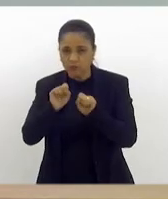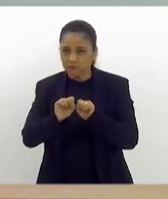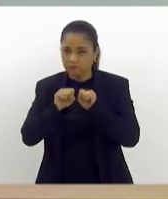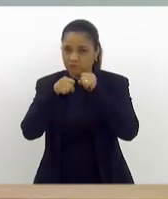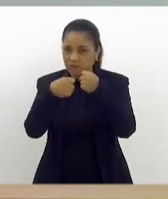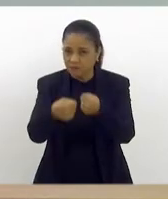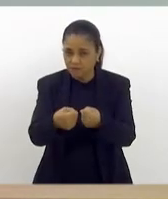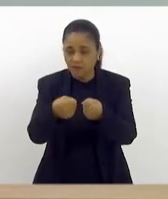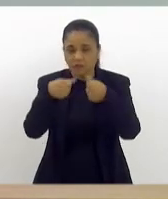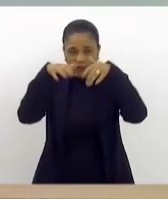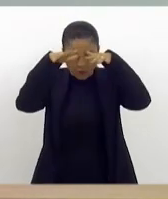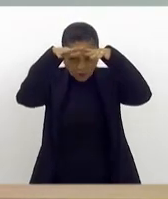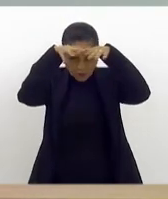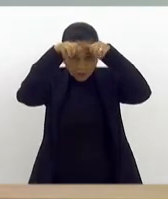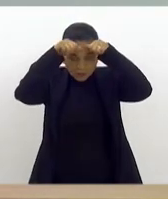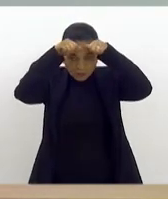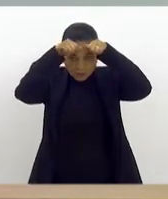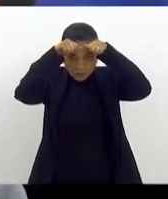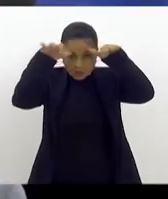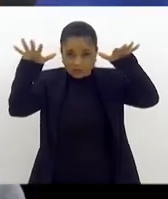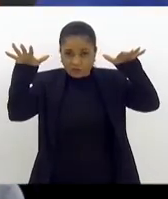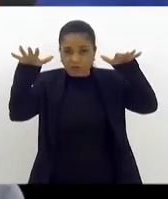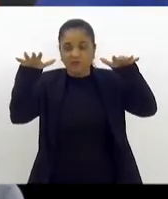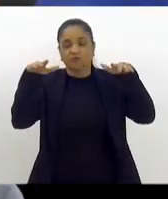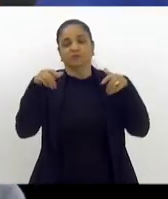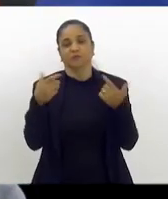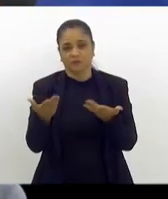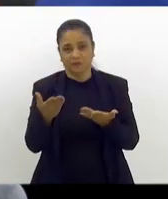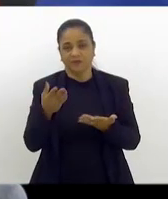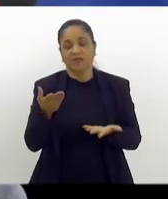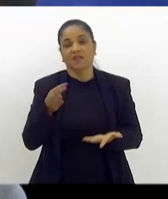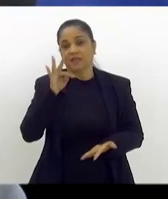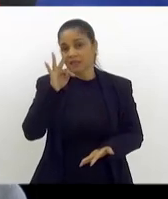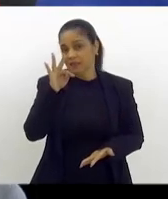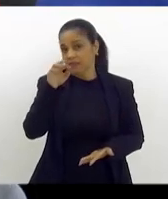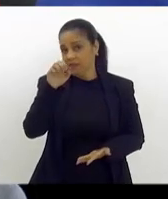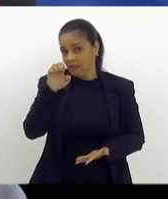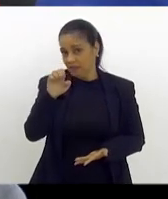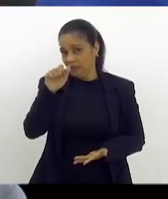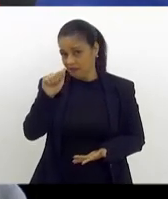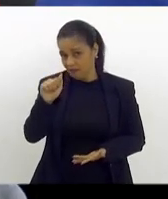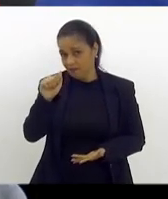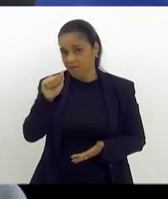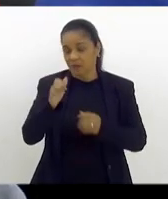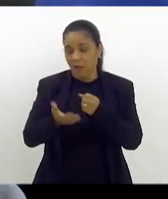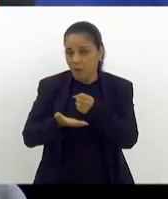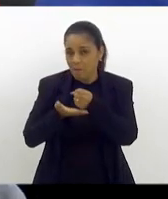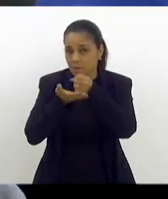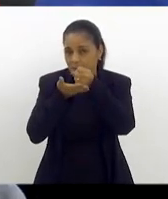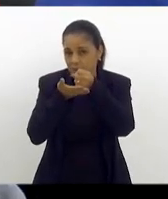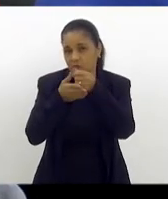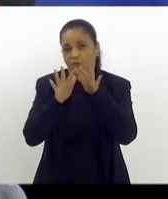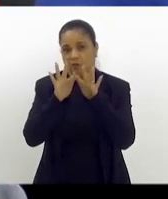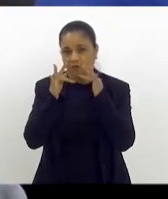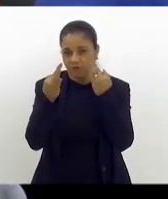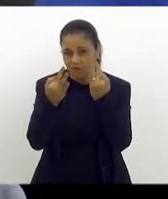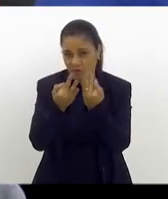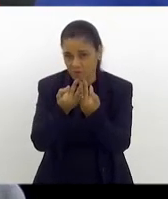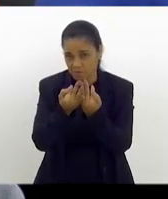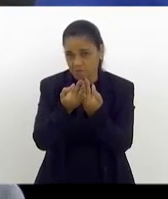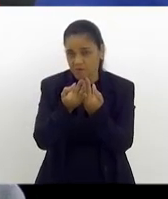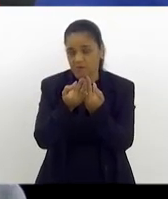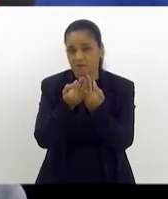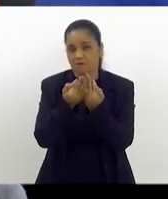Pessoas com transtornos de espectro autismo, seus familiares e apoiadores que têm por objetivo esclarecer